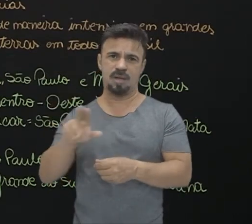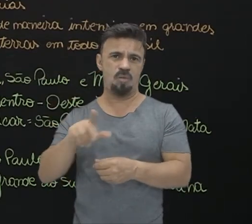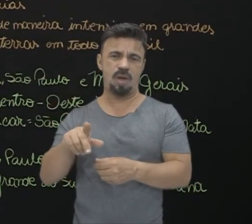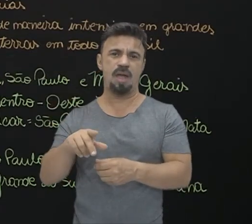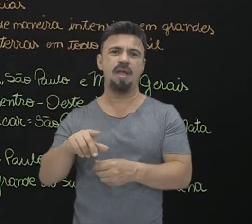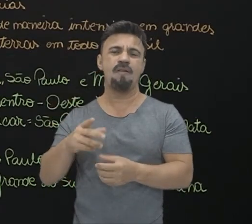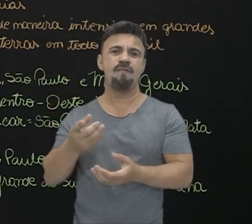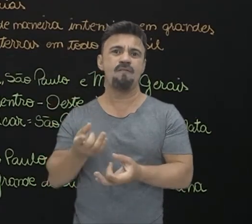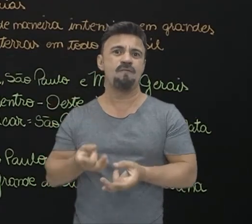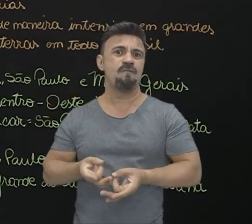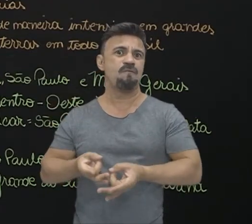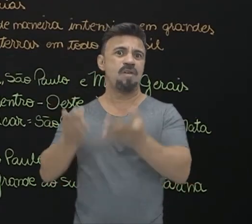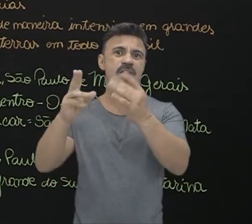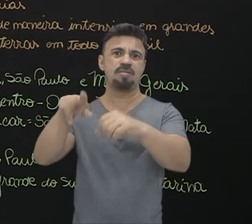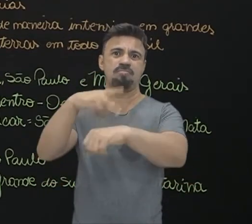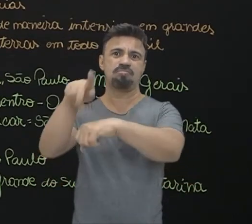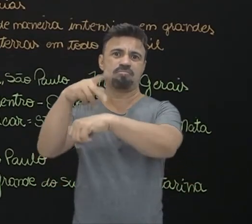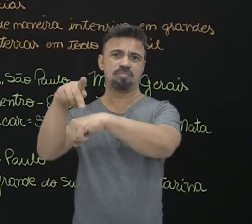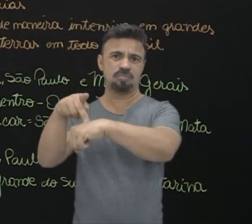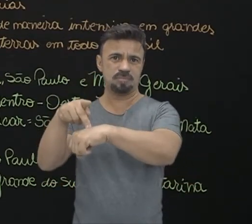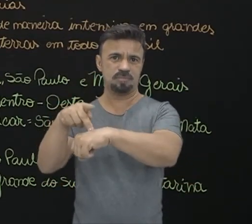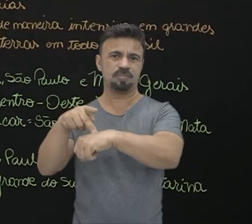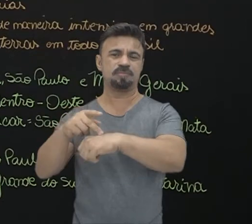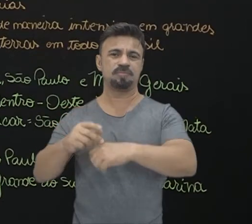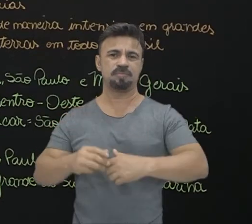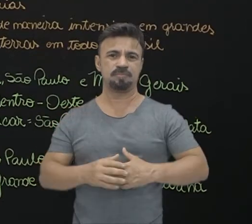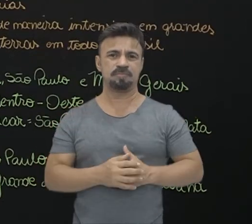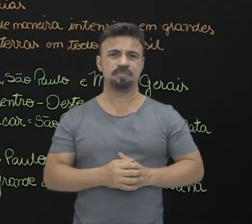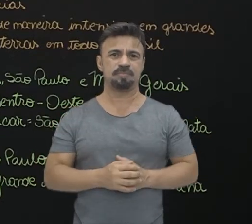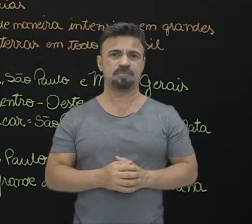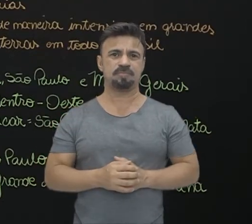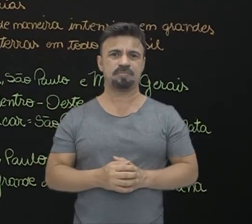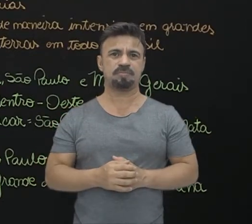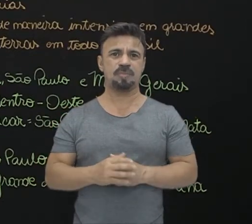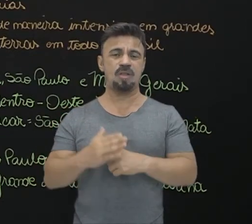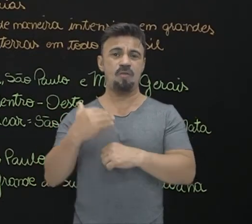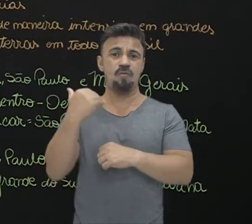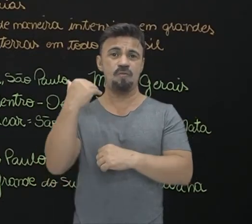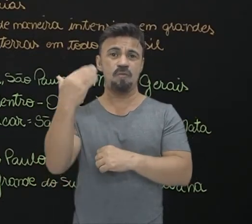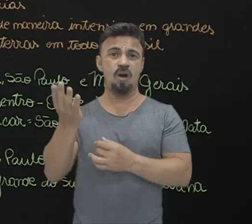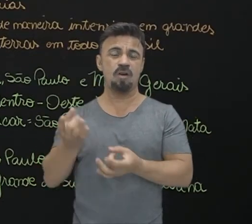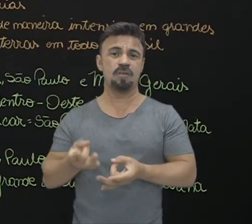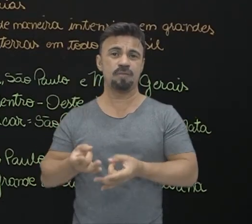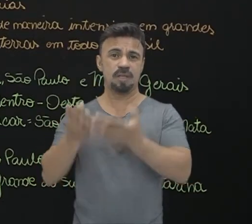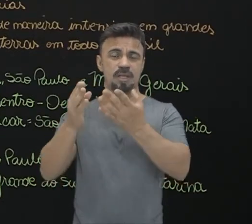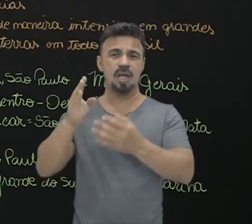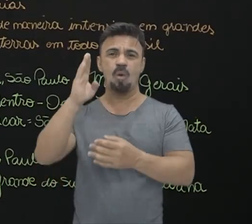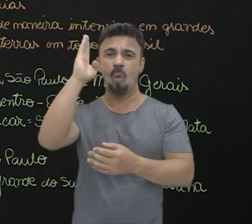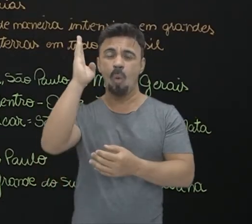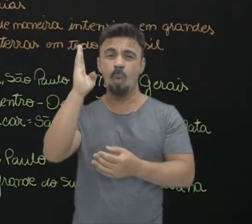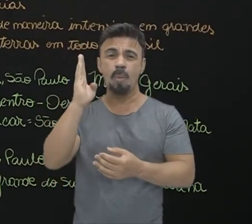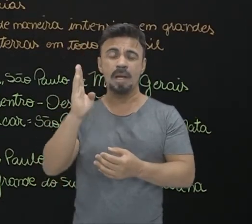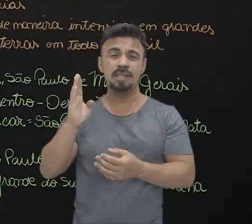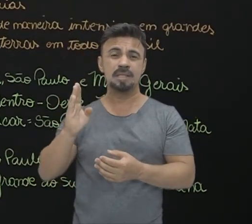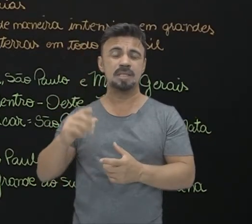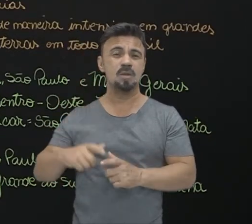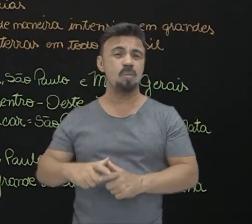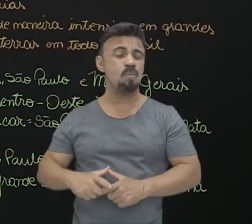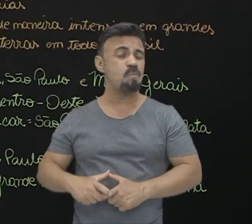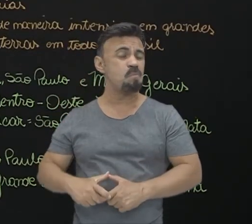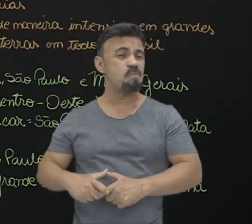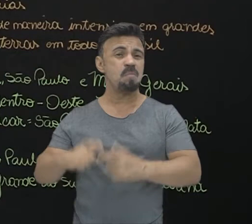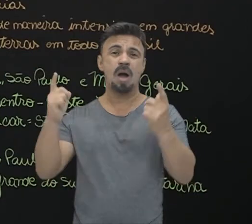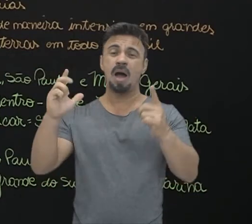predominantemente pautada para a exportação. O Brasil é o país que mais exporta